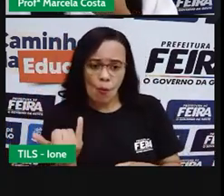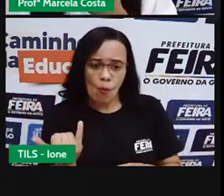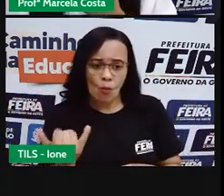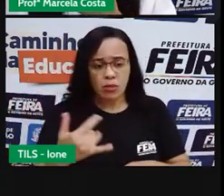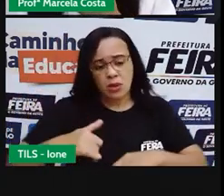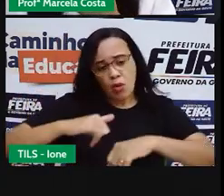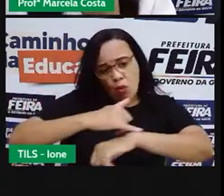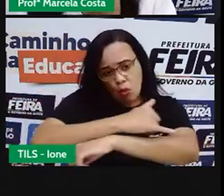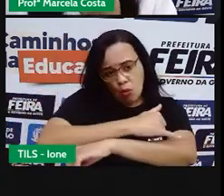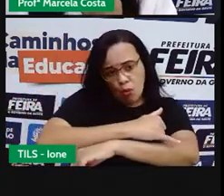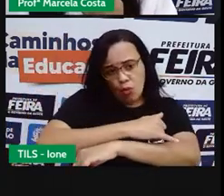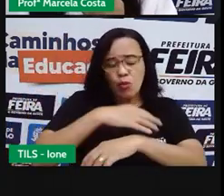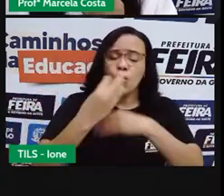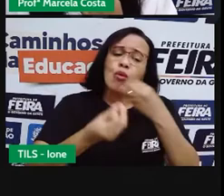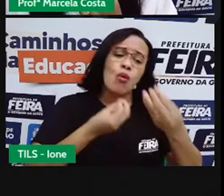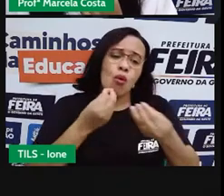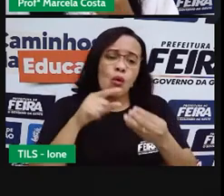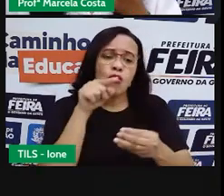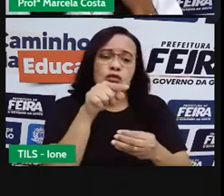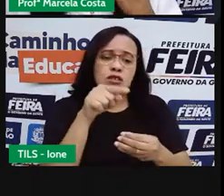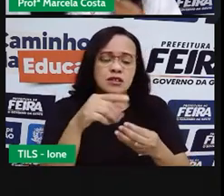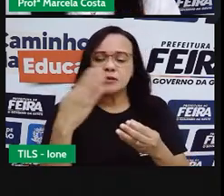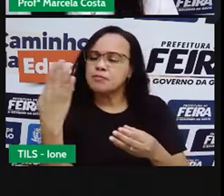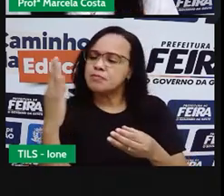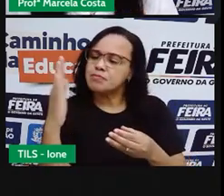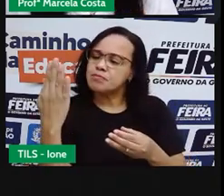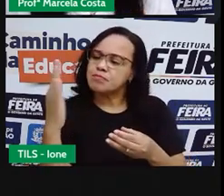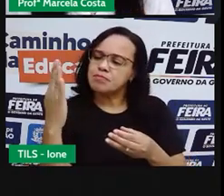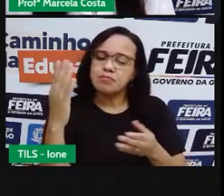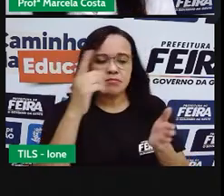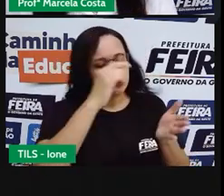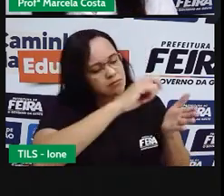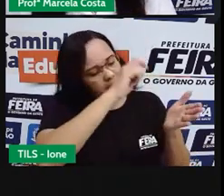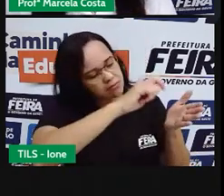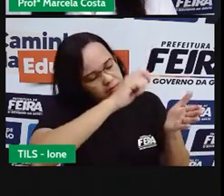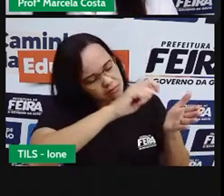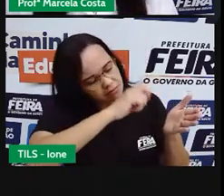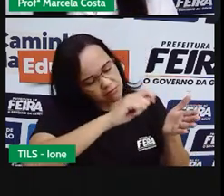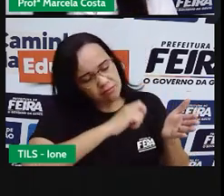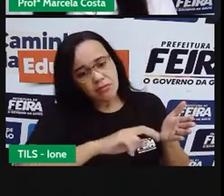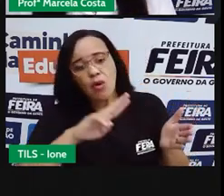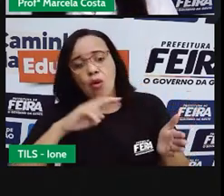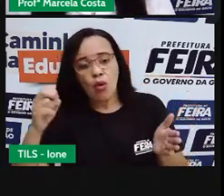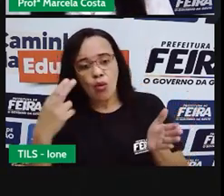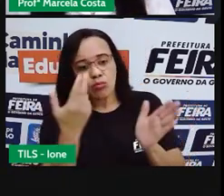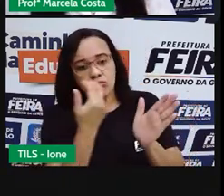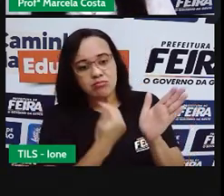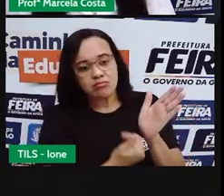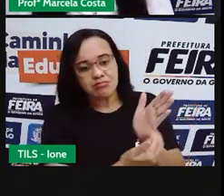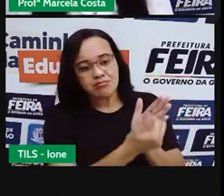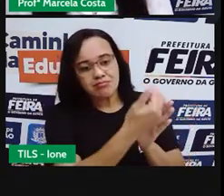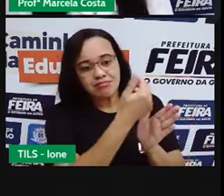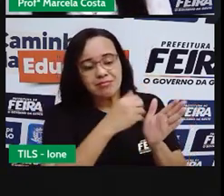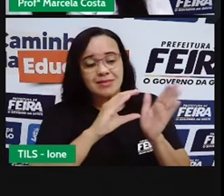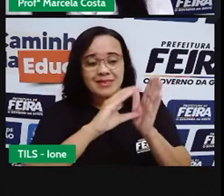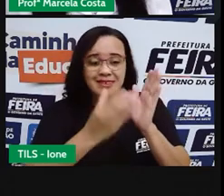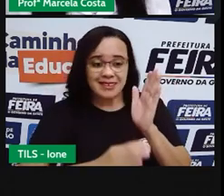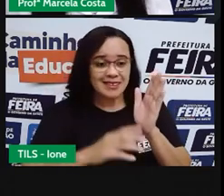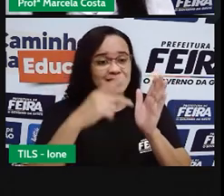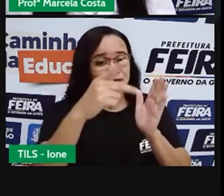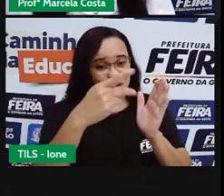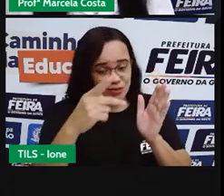Como é o seu nariz Como é a sua boca Vá Desenhando E escrevendo As suas características